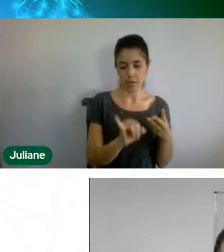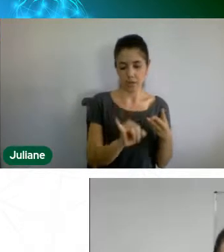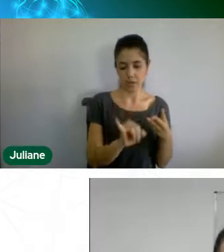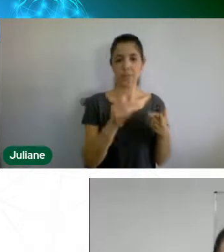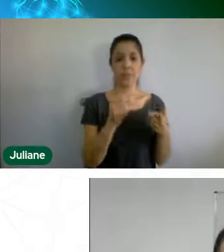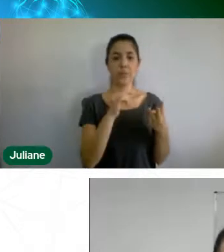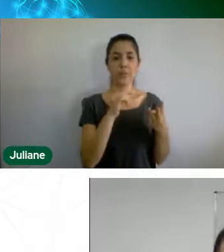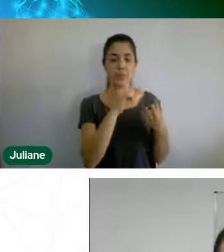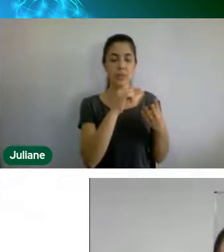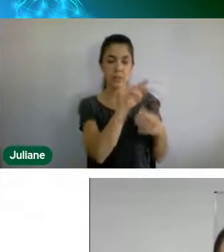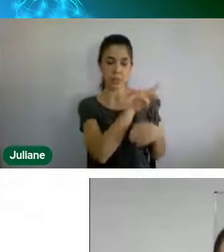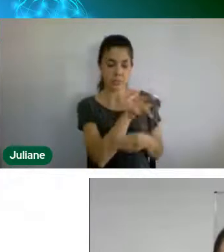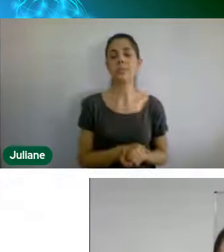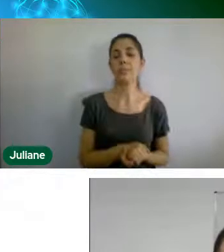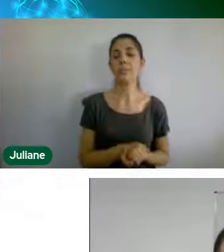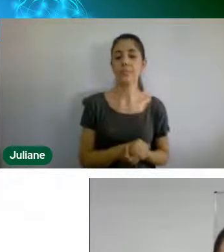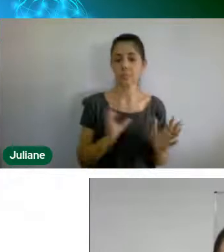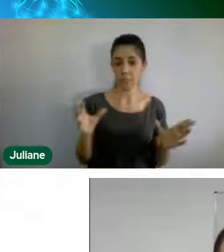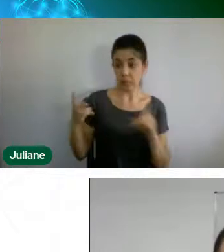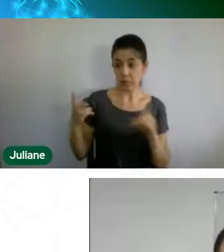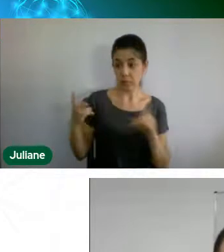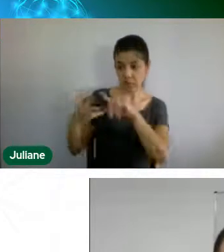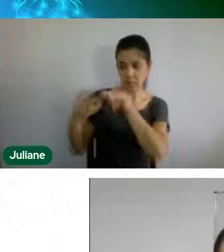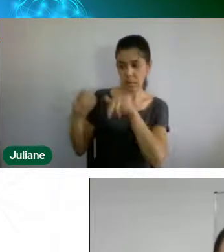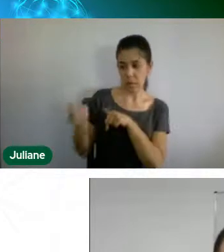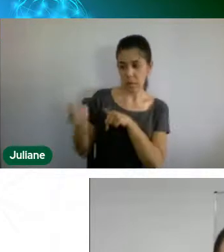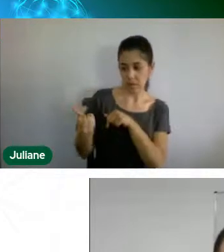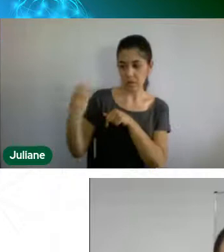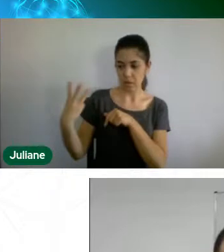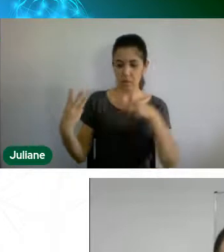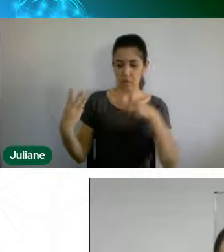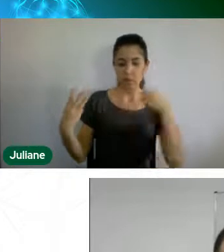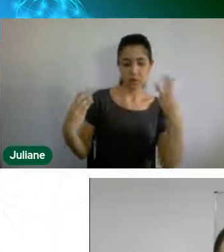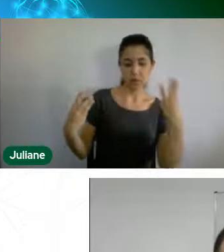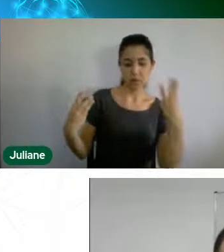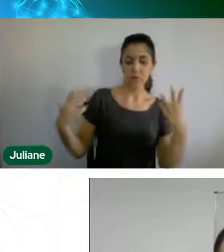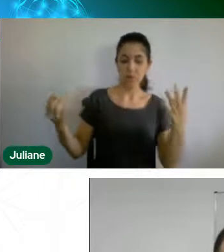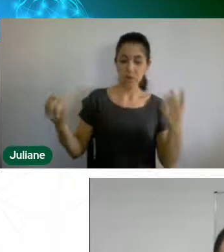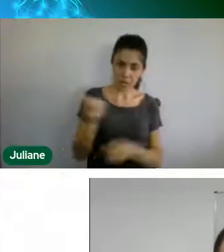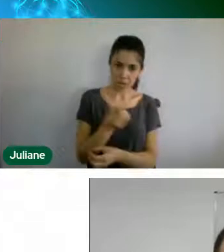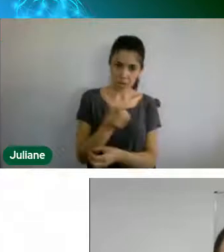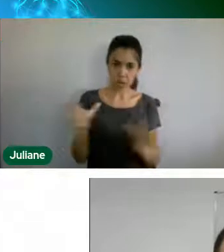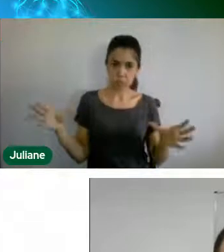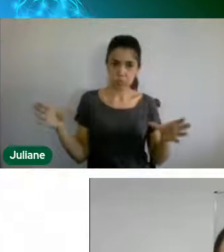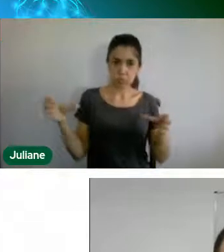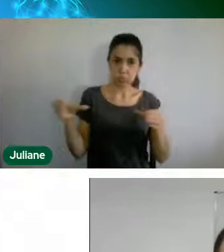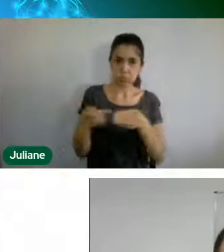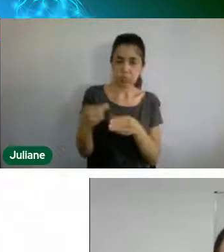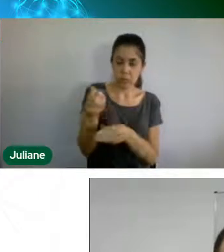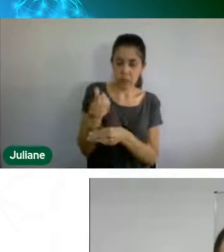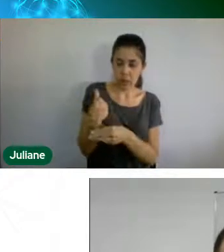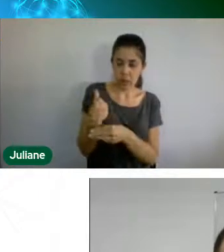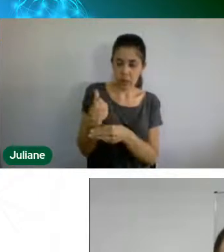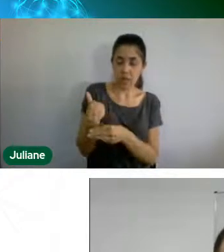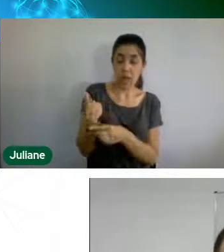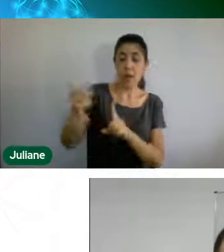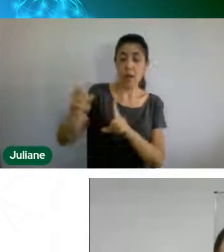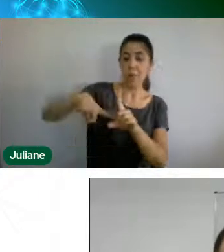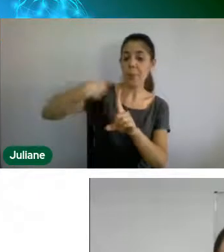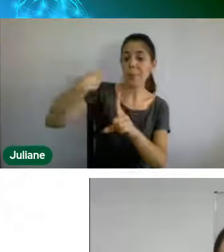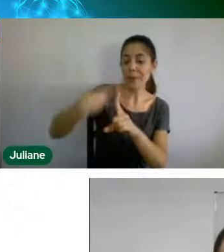representantes de cada município, né, os gestores, que participam das reuniões